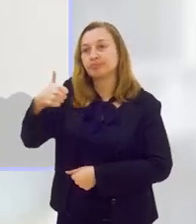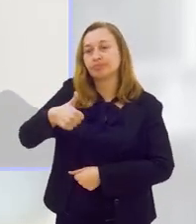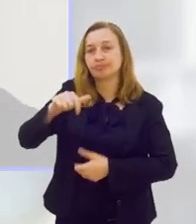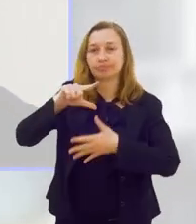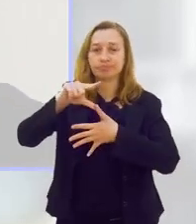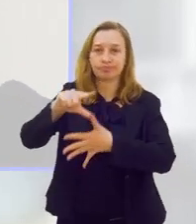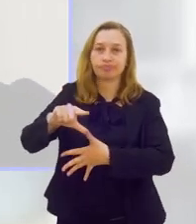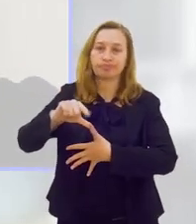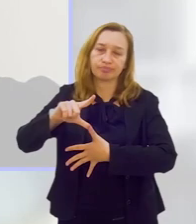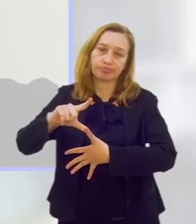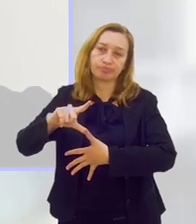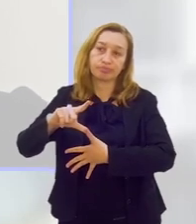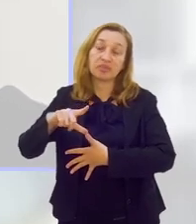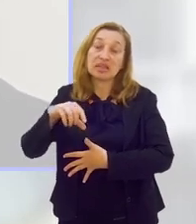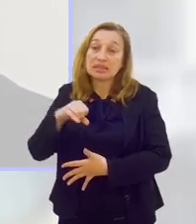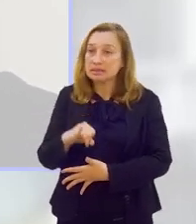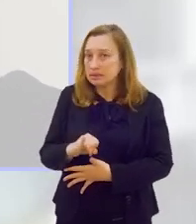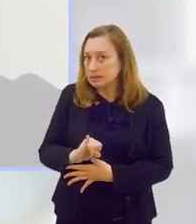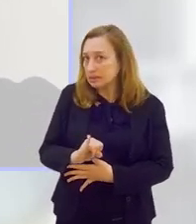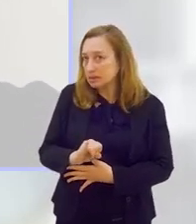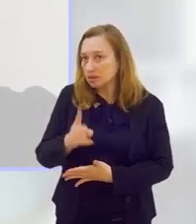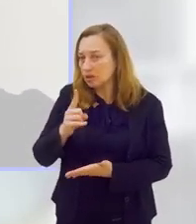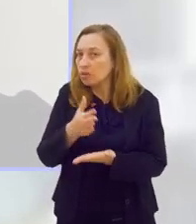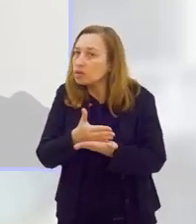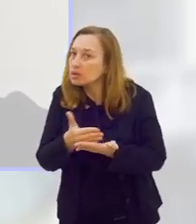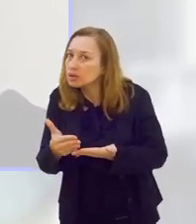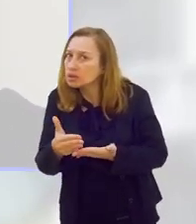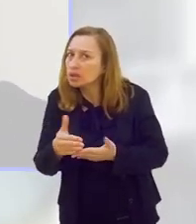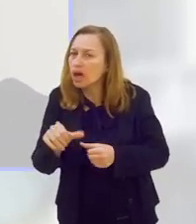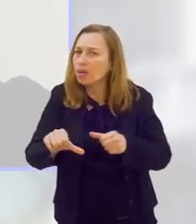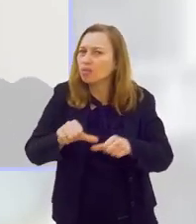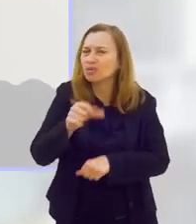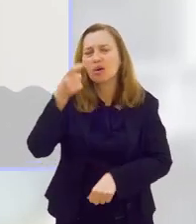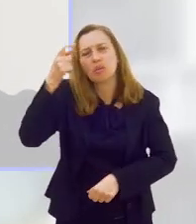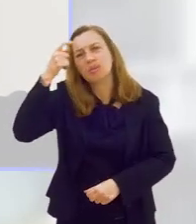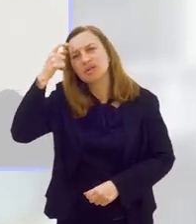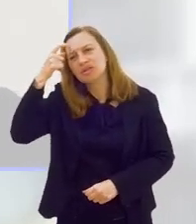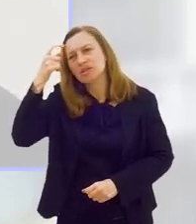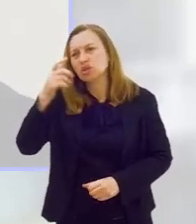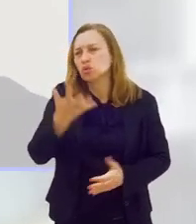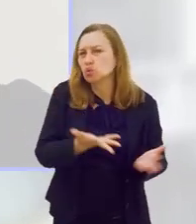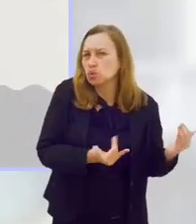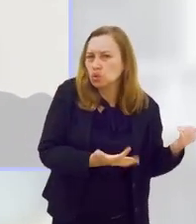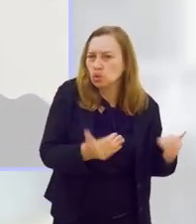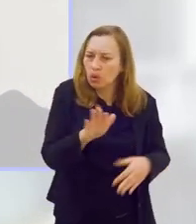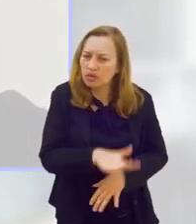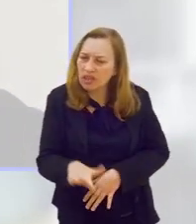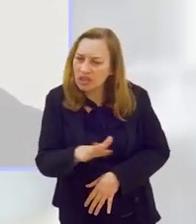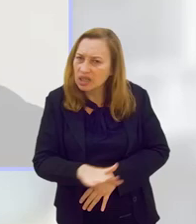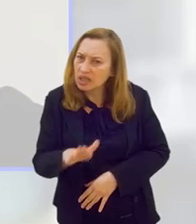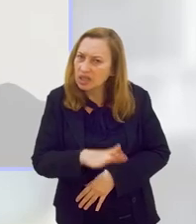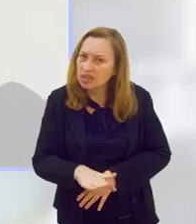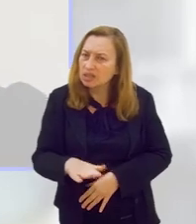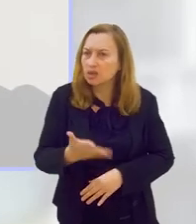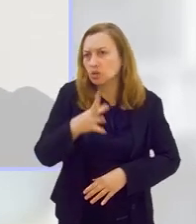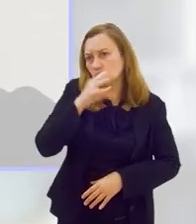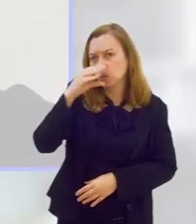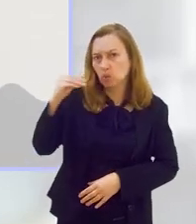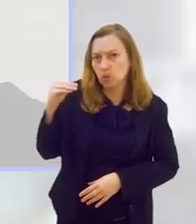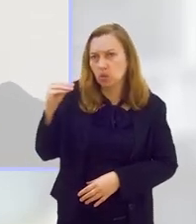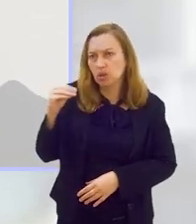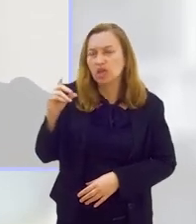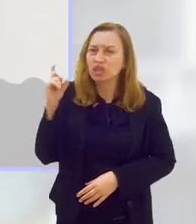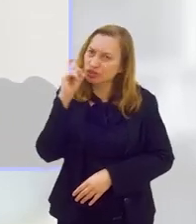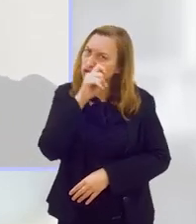América Latina. E se não começarmos a mudar esse pensamento do jovem, da criança, do adolescente,